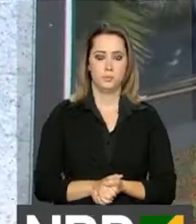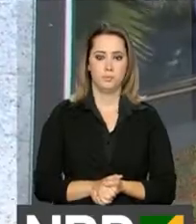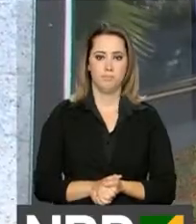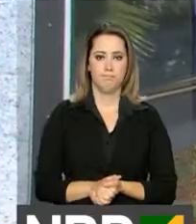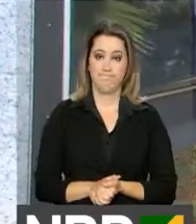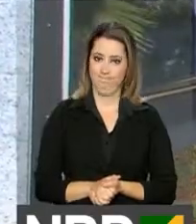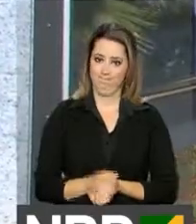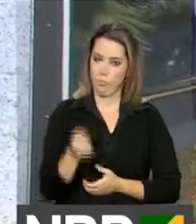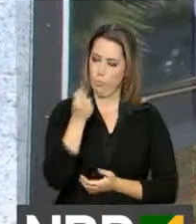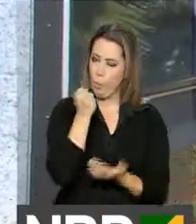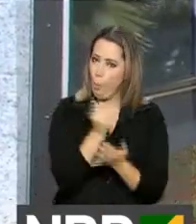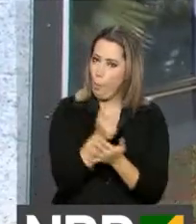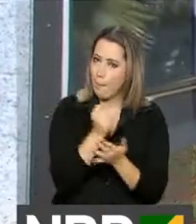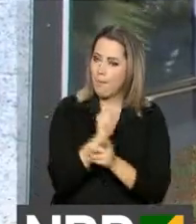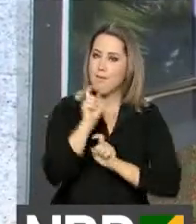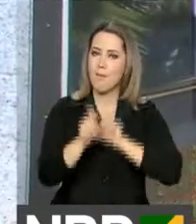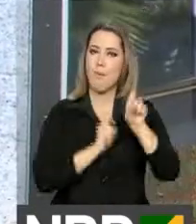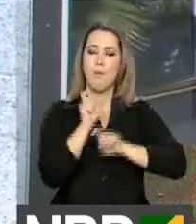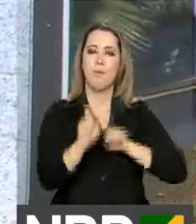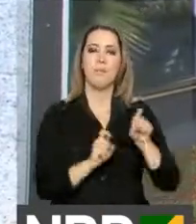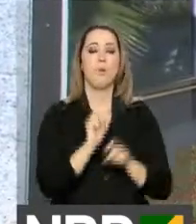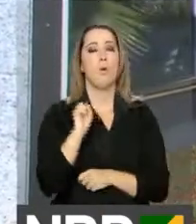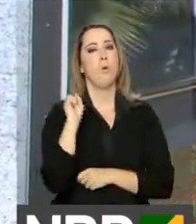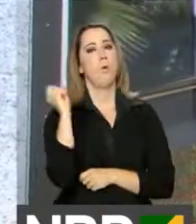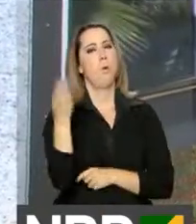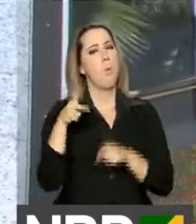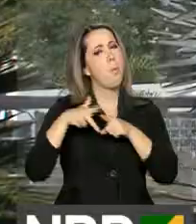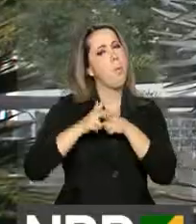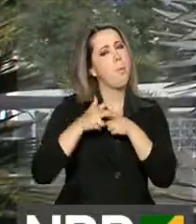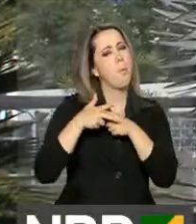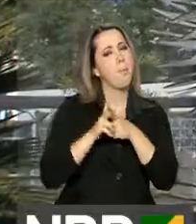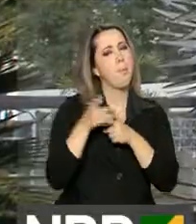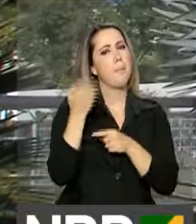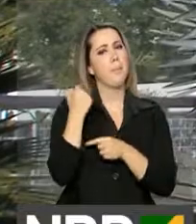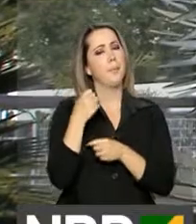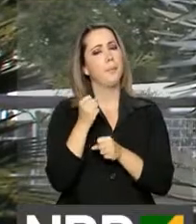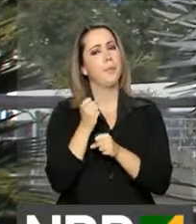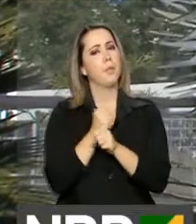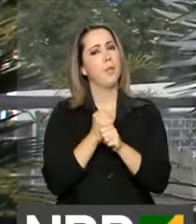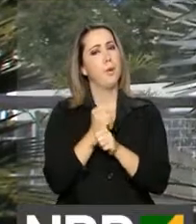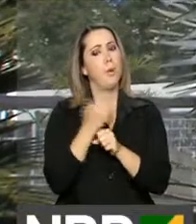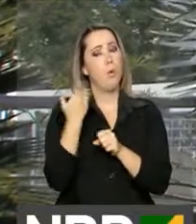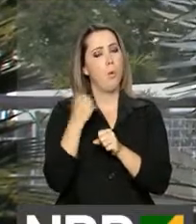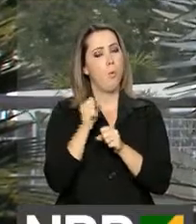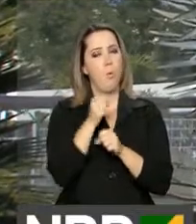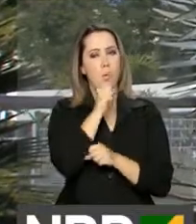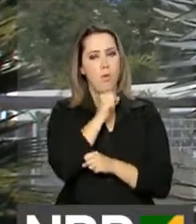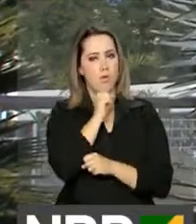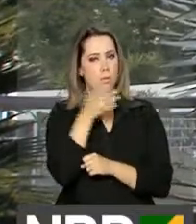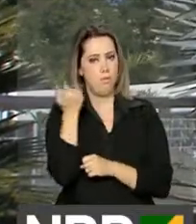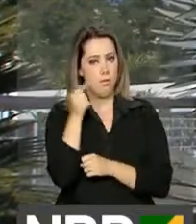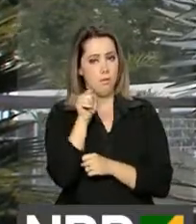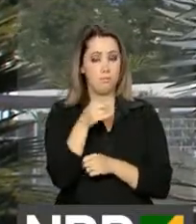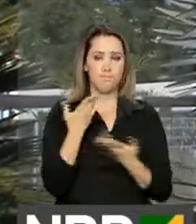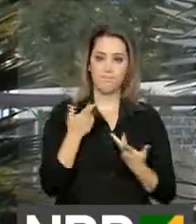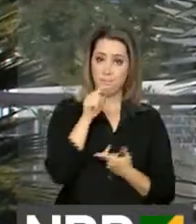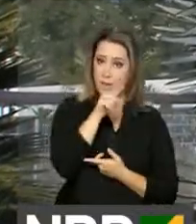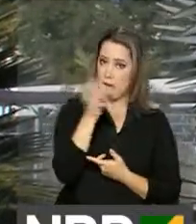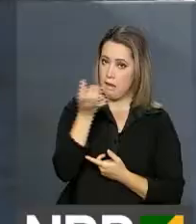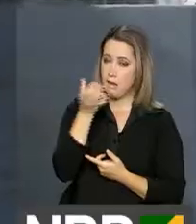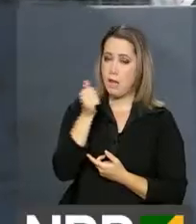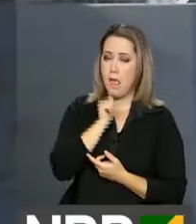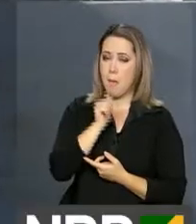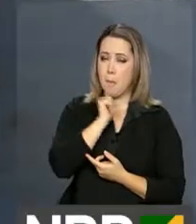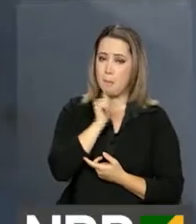Comprar um computador novo ou consertar o antigo. Isso é o que a publicitária Caroline, de Brasília, pretende